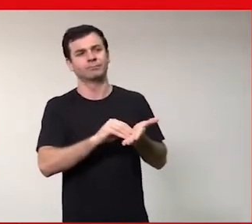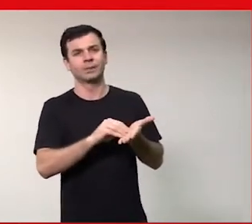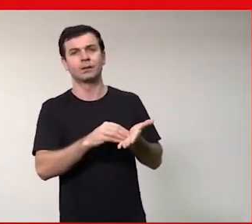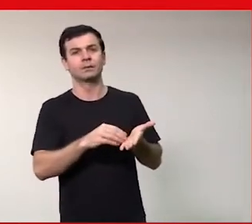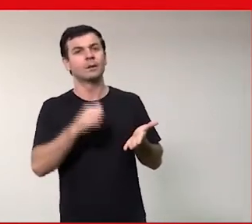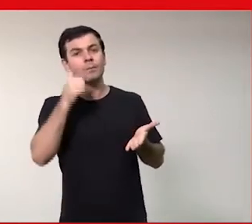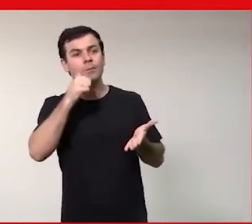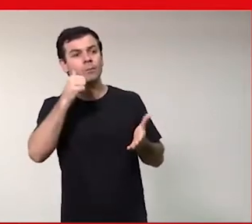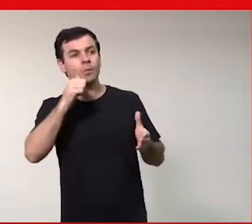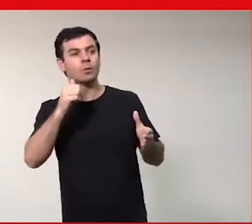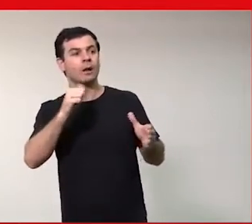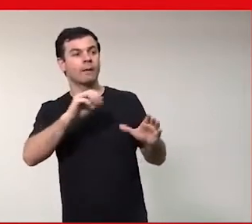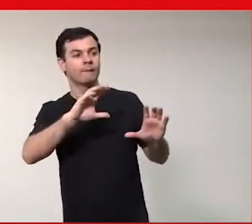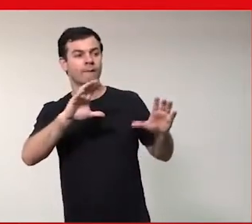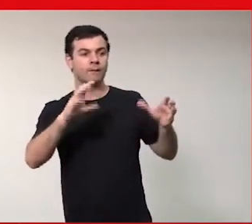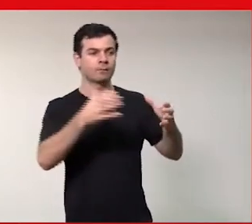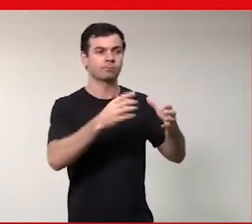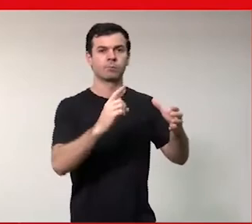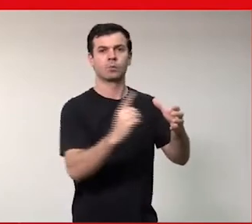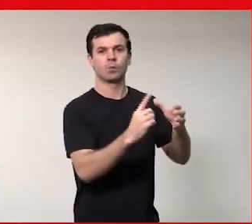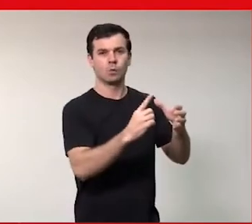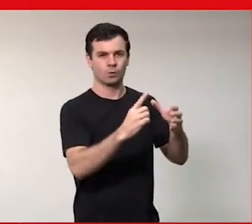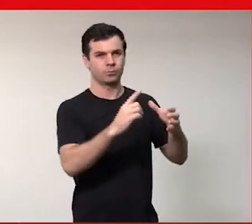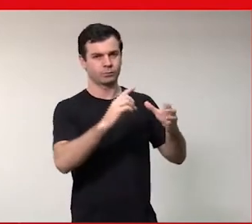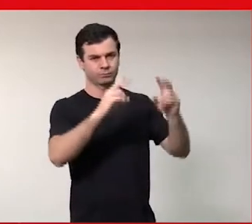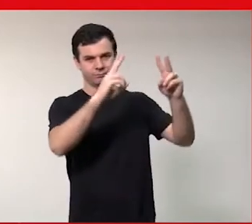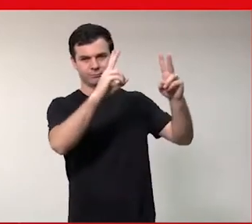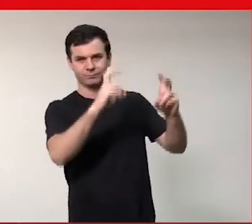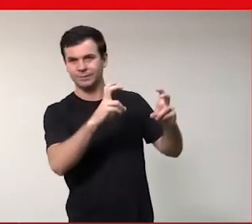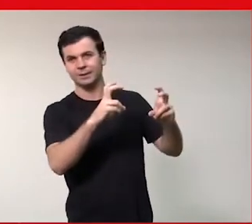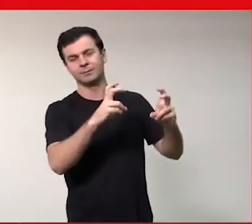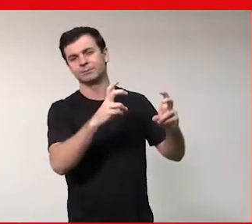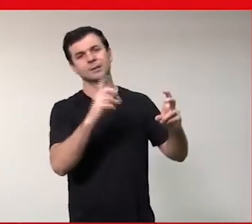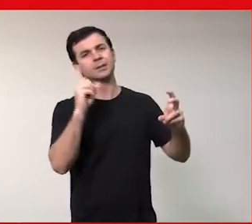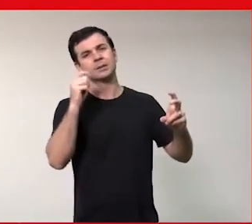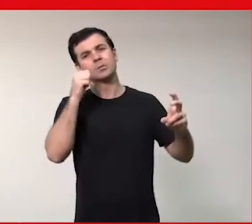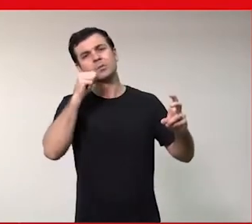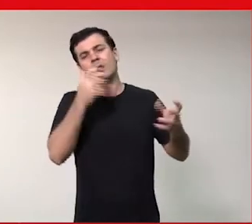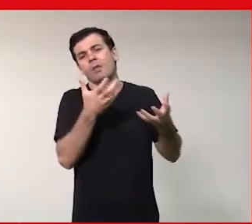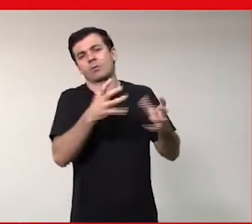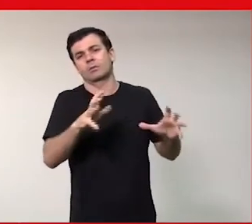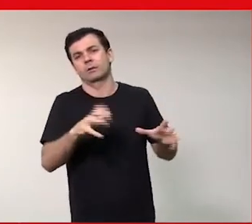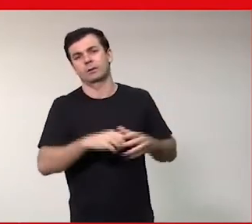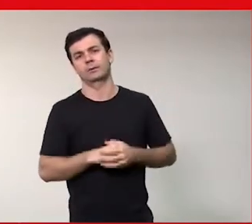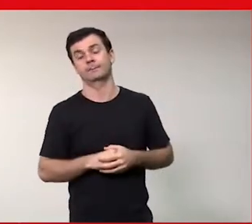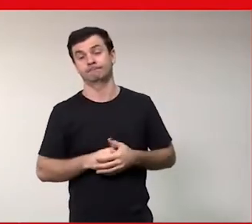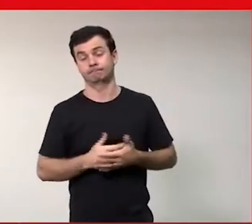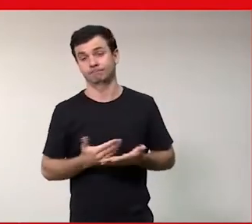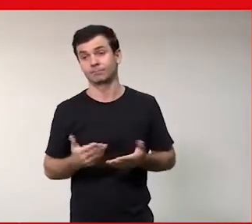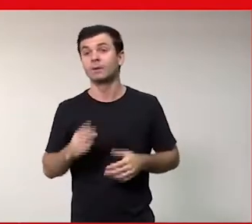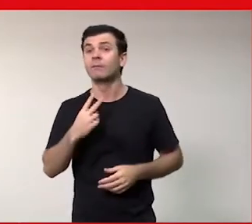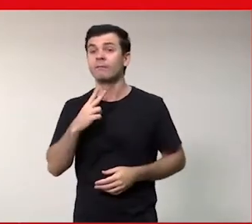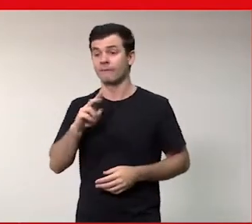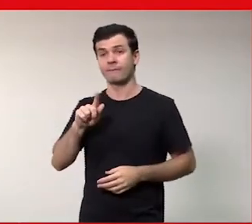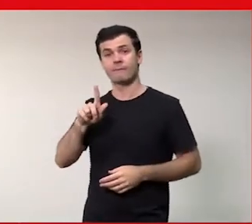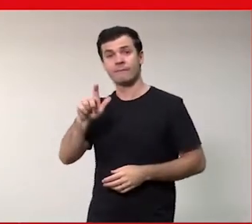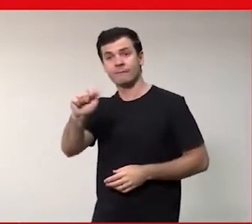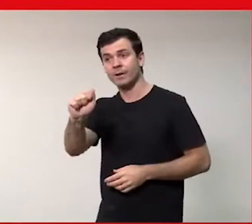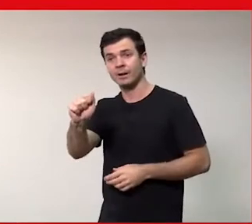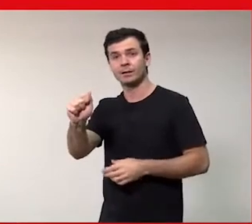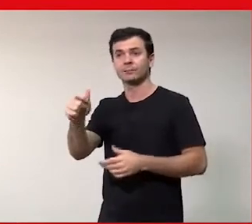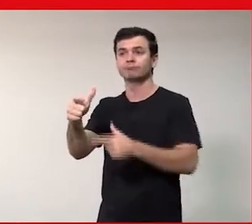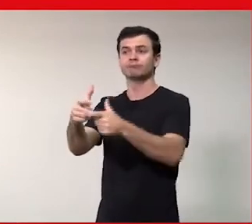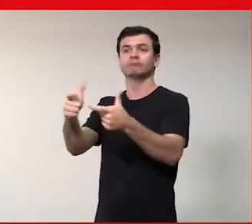numa proporção que seja suficiente para fornecer ao mercado de trabalho. E isso, para mim, é o meu maior